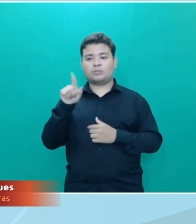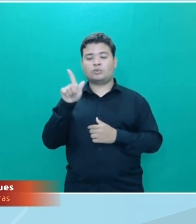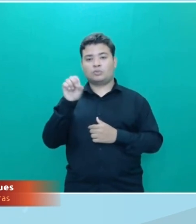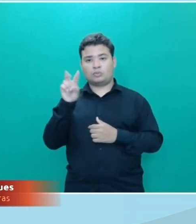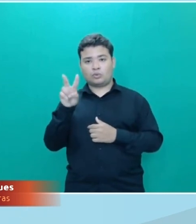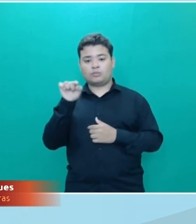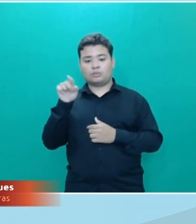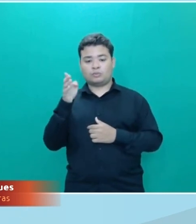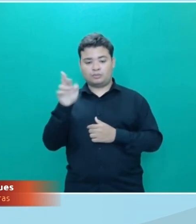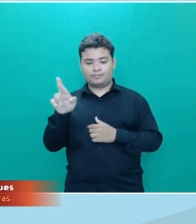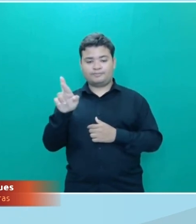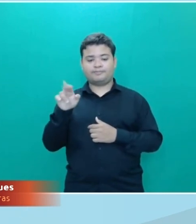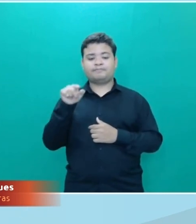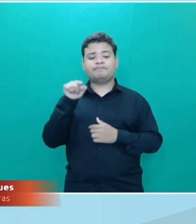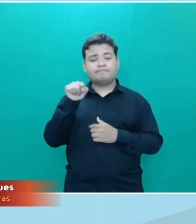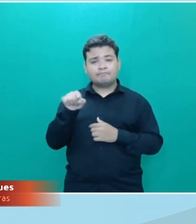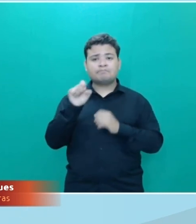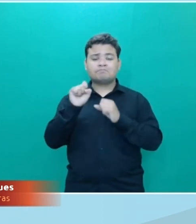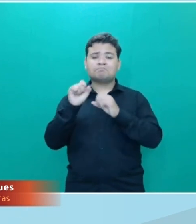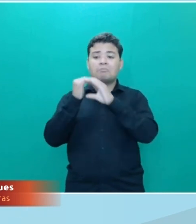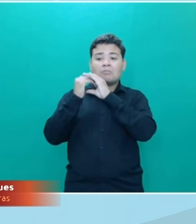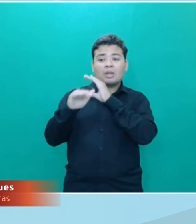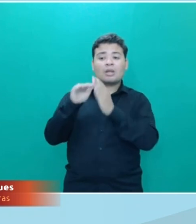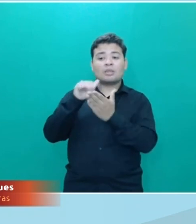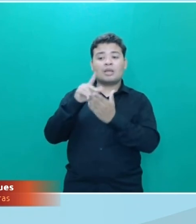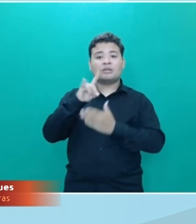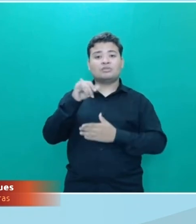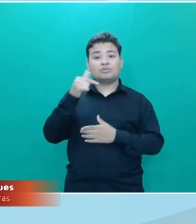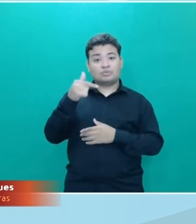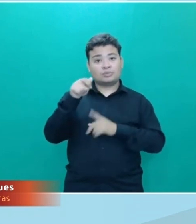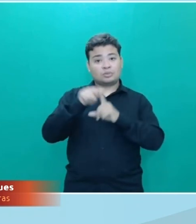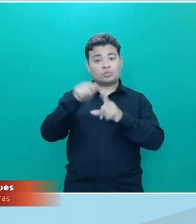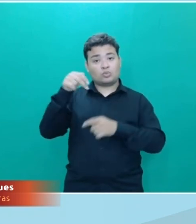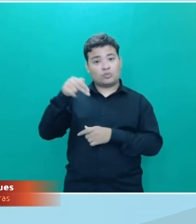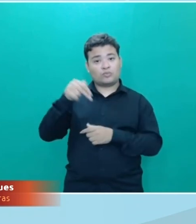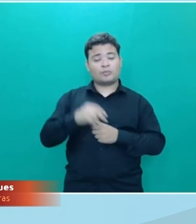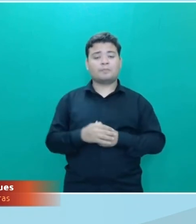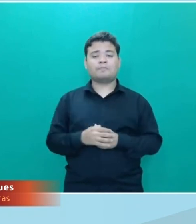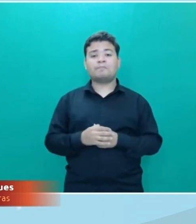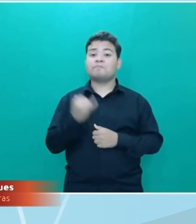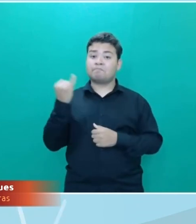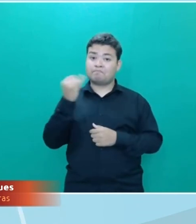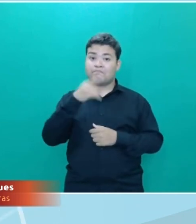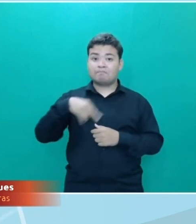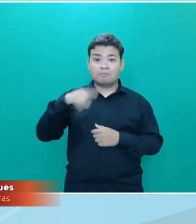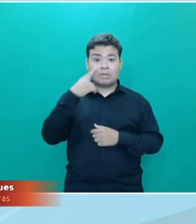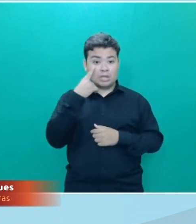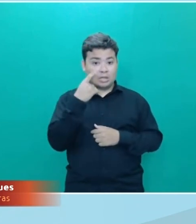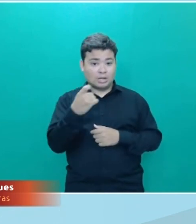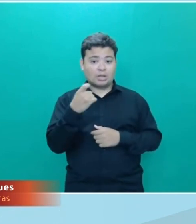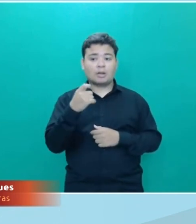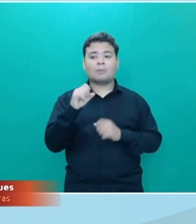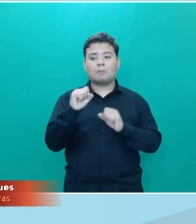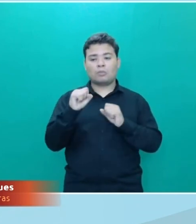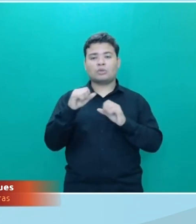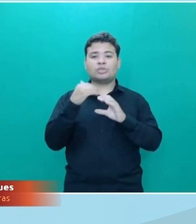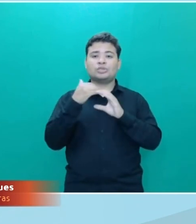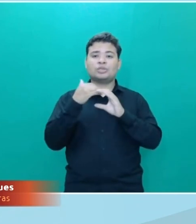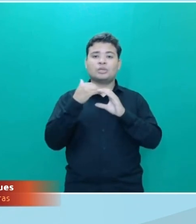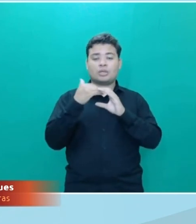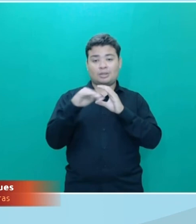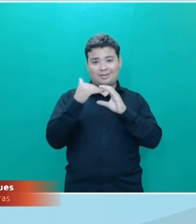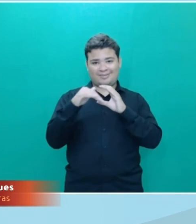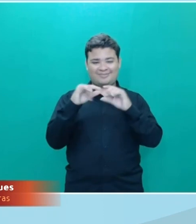até o dia 7 de novembro. E é importante que o interessado coloque no assunto do e-mail qual a área ele